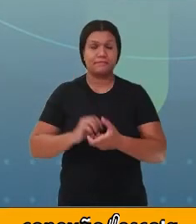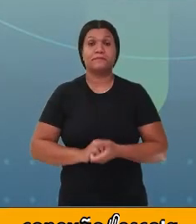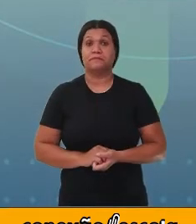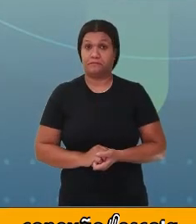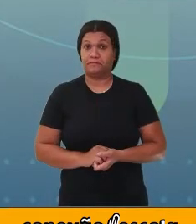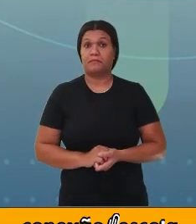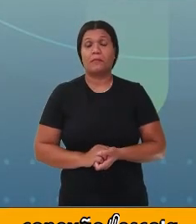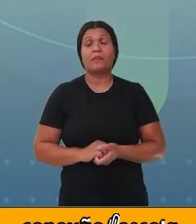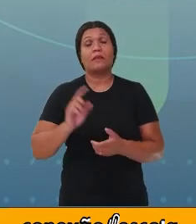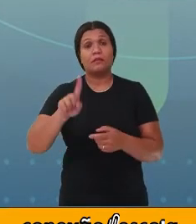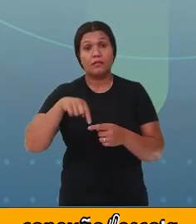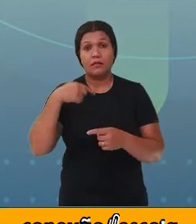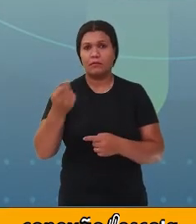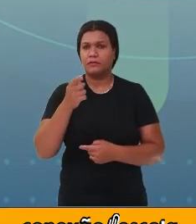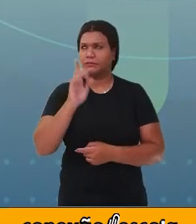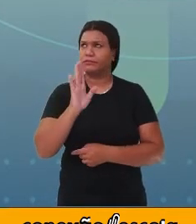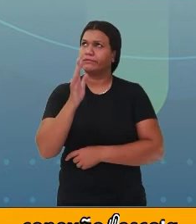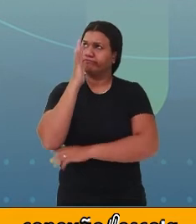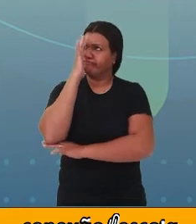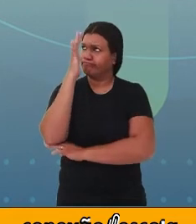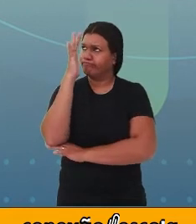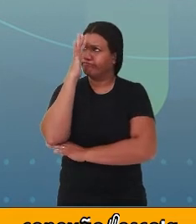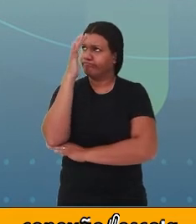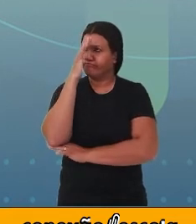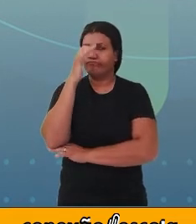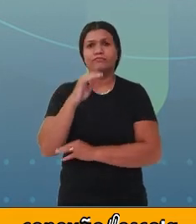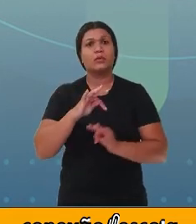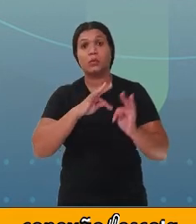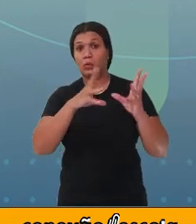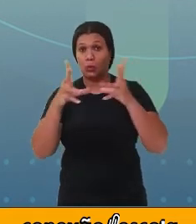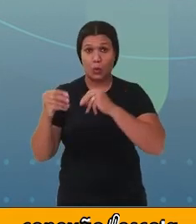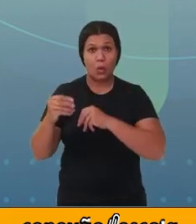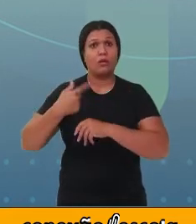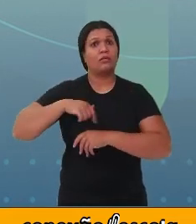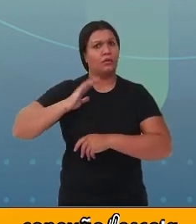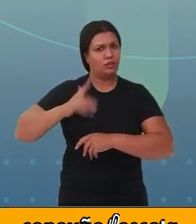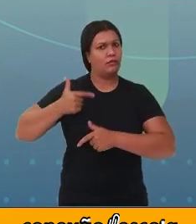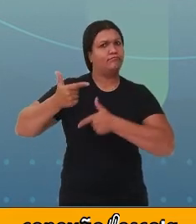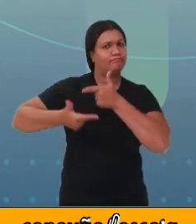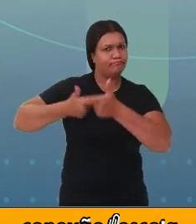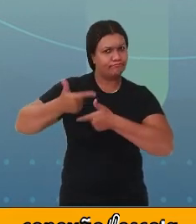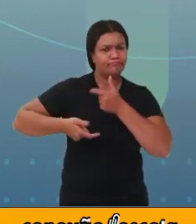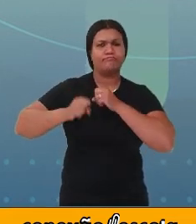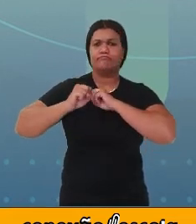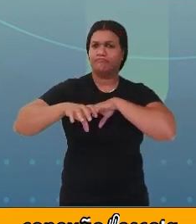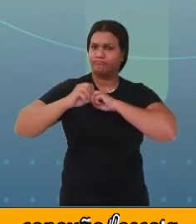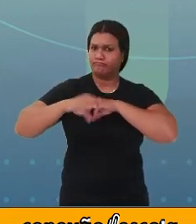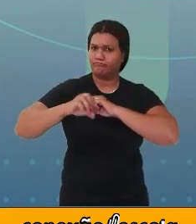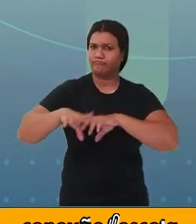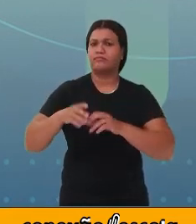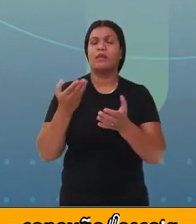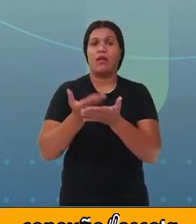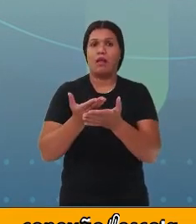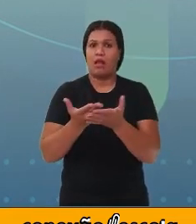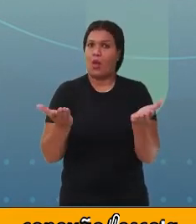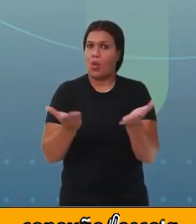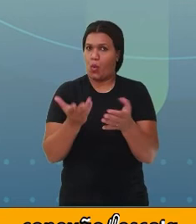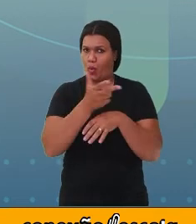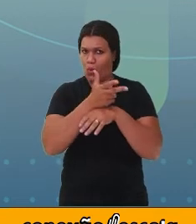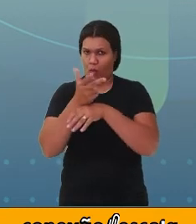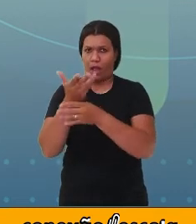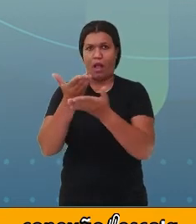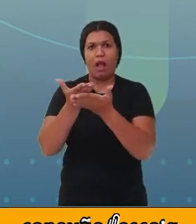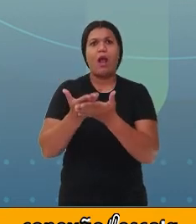Depois de você pensar sobre tudo que trabalhamos na videoaula de hoje, é hora de